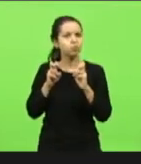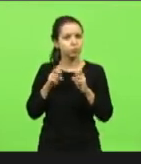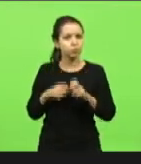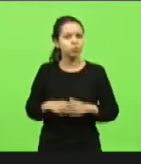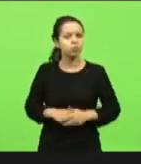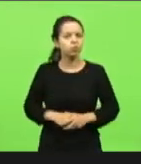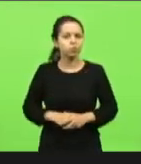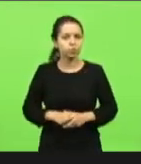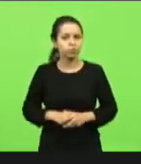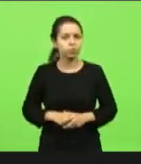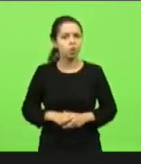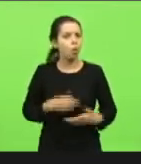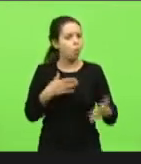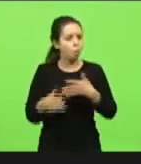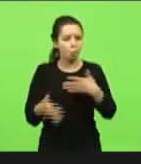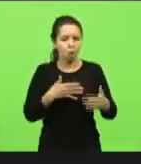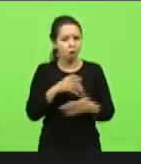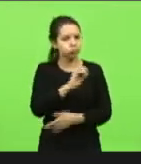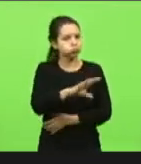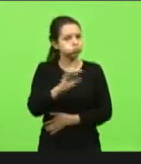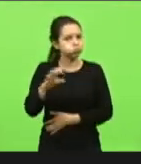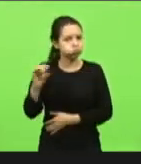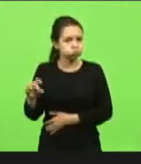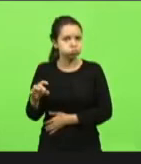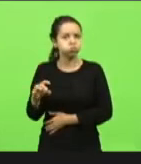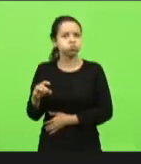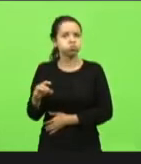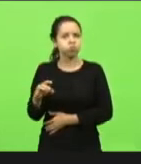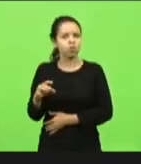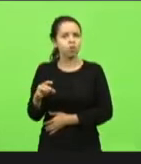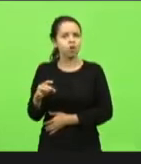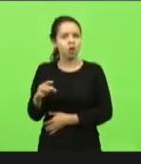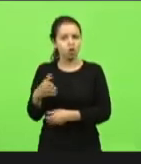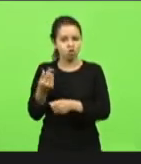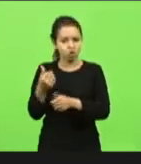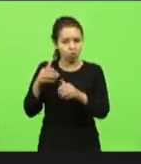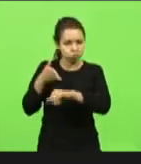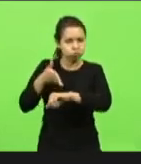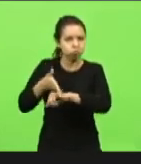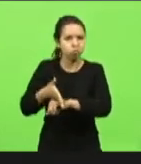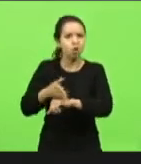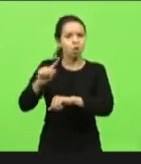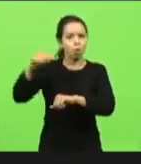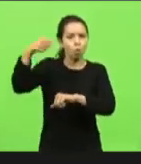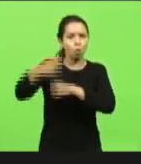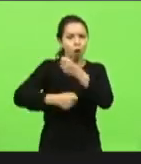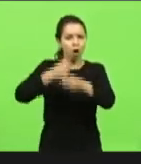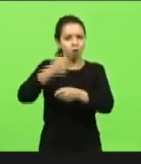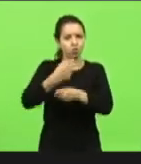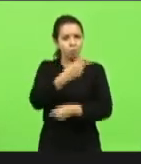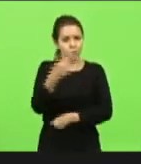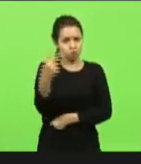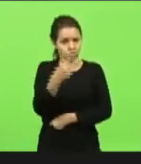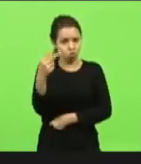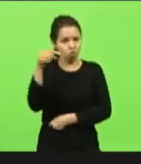qualquer um que tocar no manto dessas pessoas é um desgraçado em 2022 não irá se reeleger